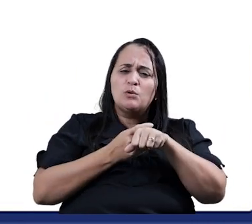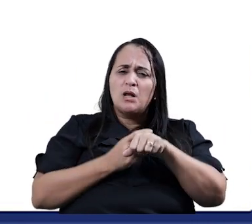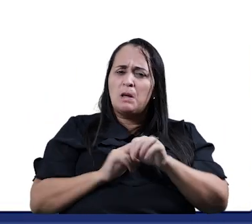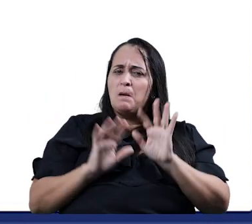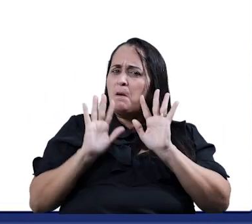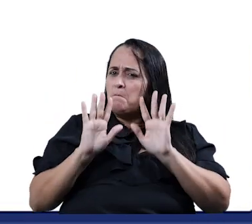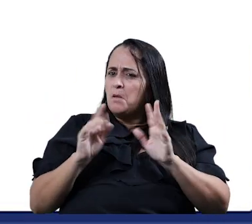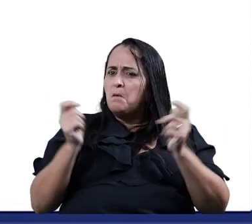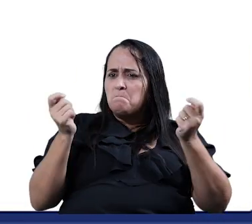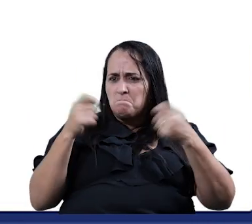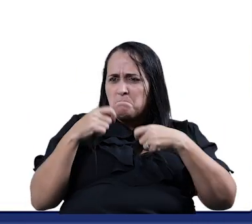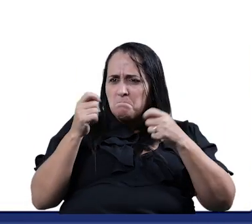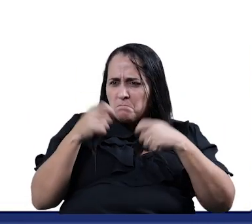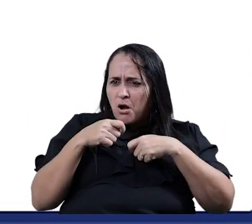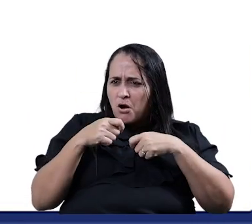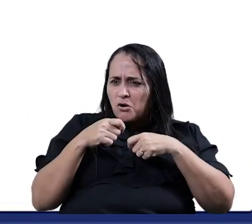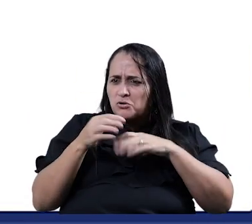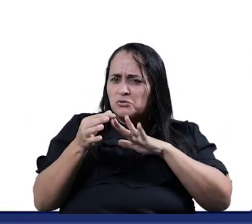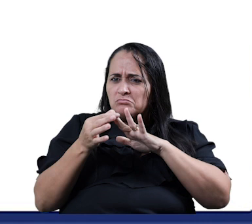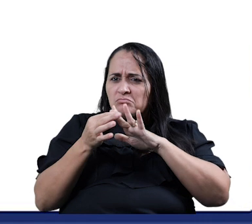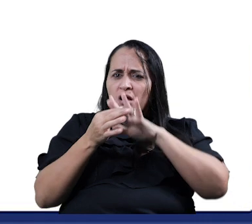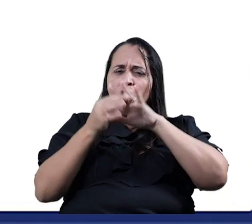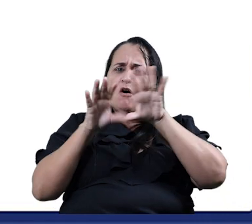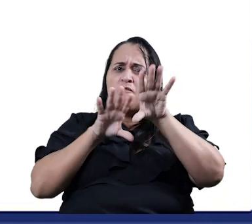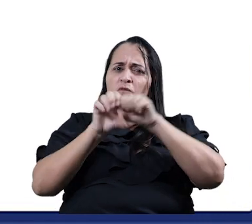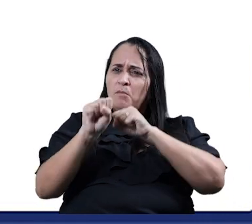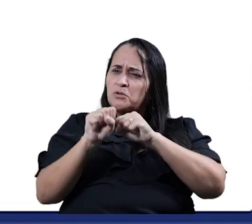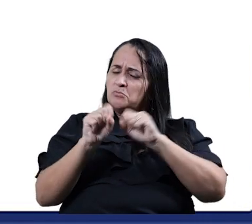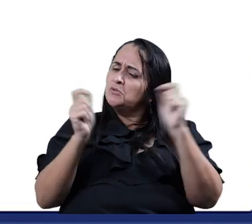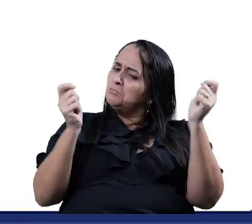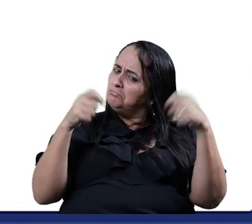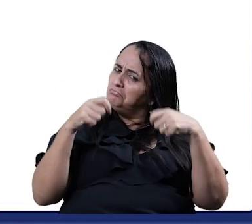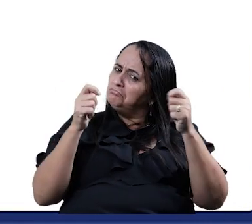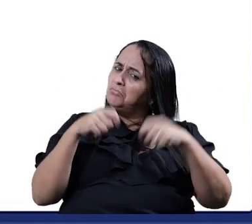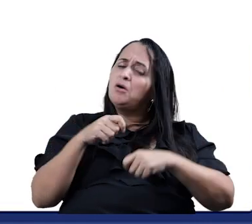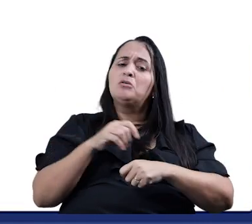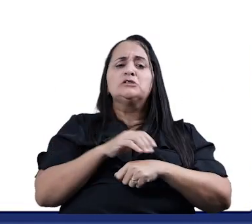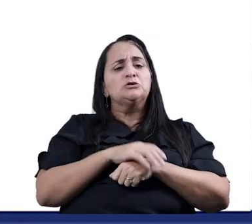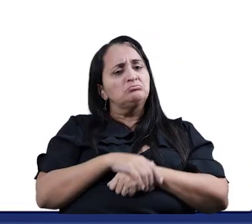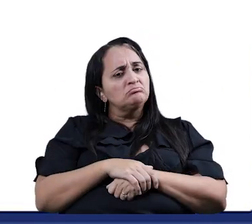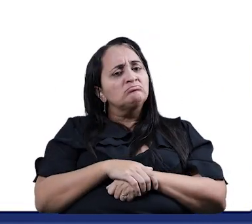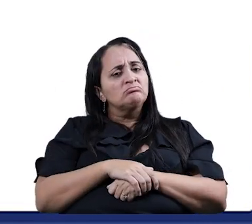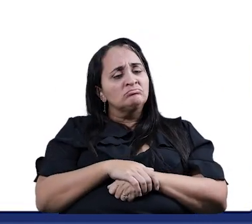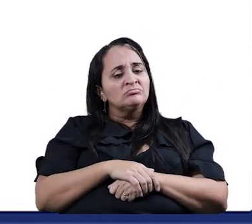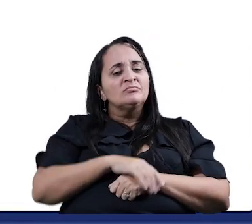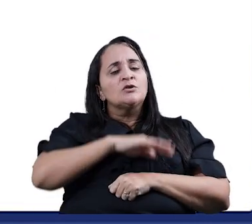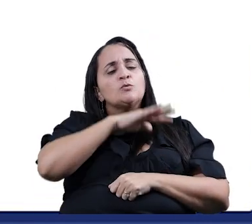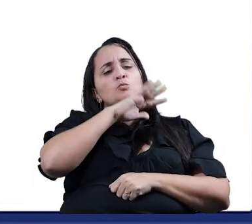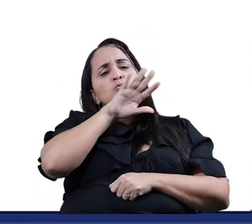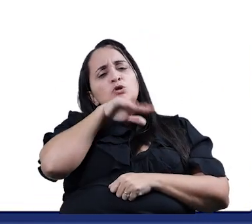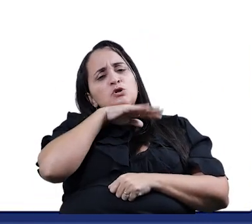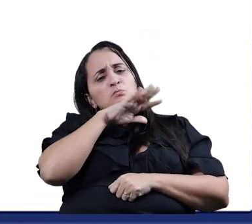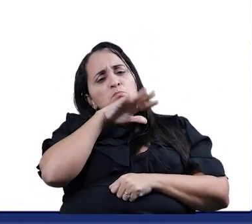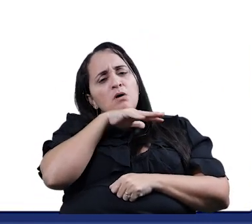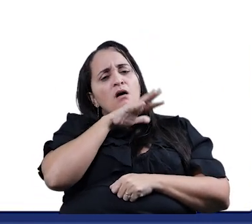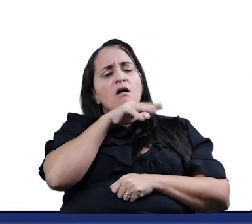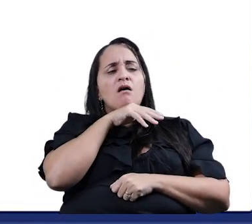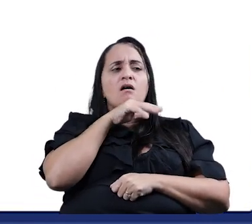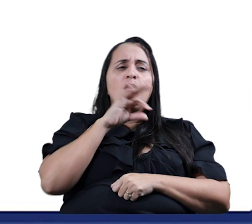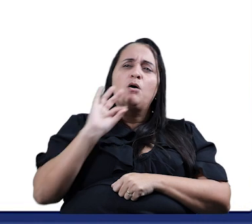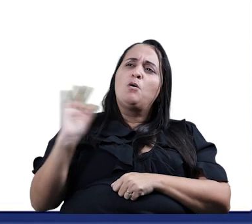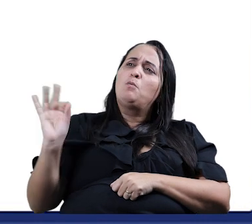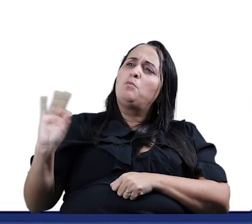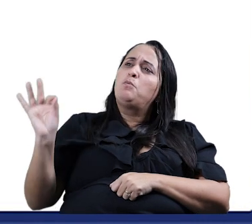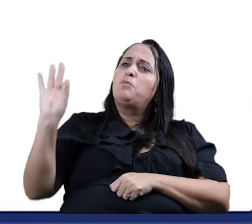Não pode Ter um anel De formatura Olhando assim No mundo Da imaginação Que os animaizinhos Os insetos